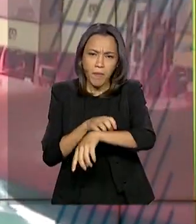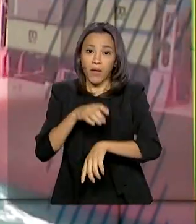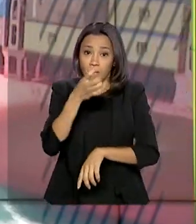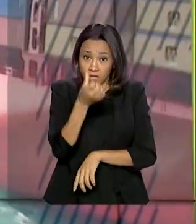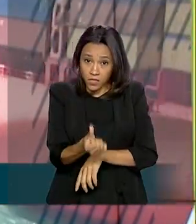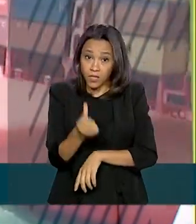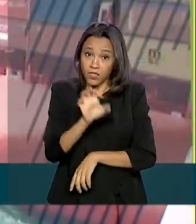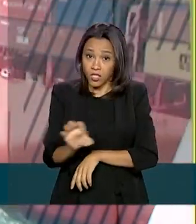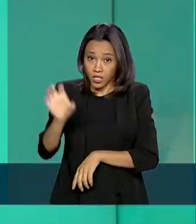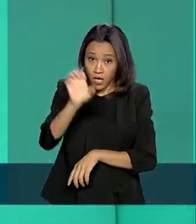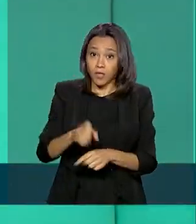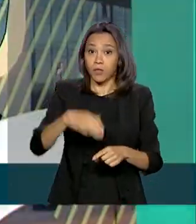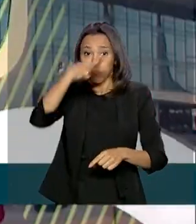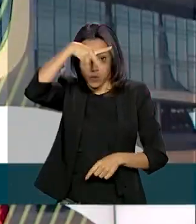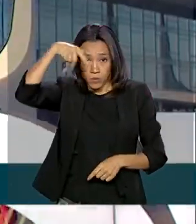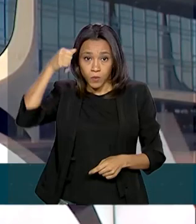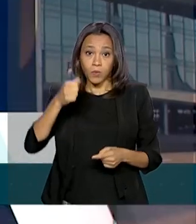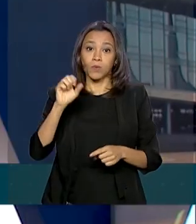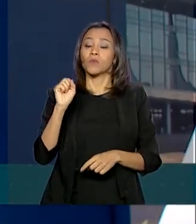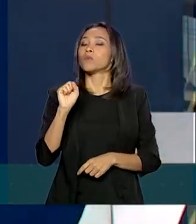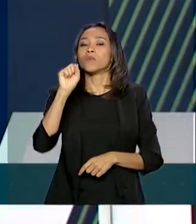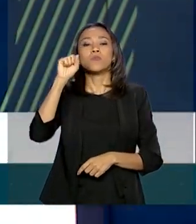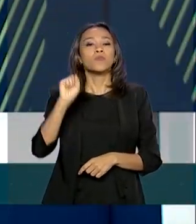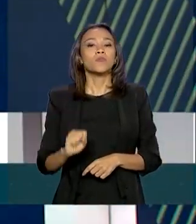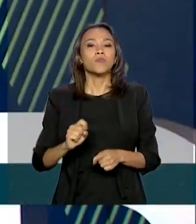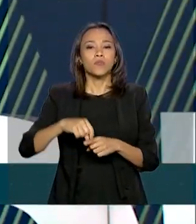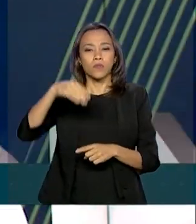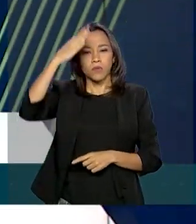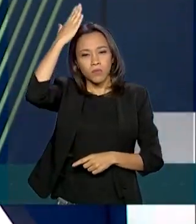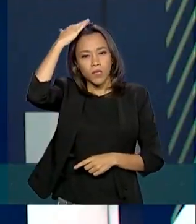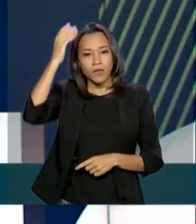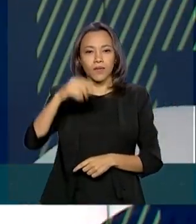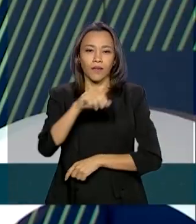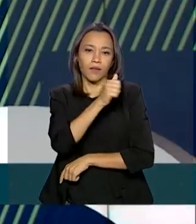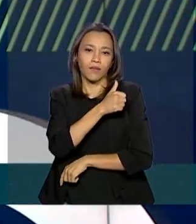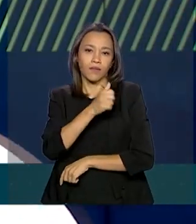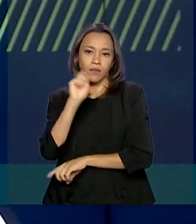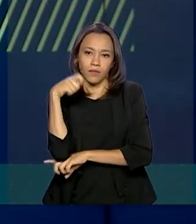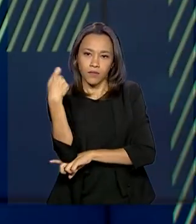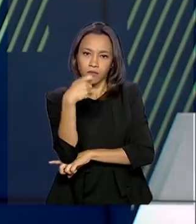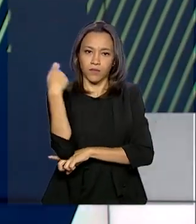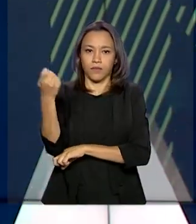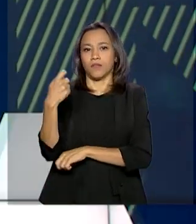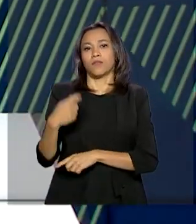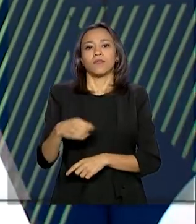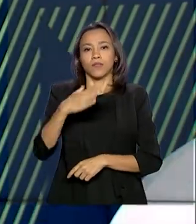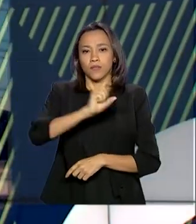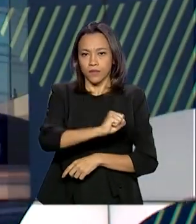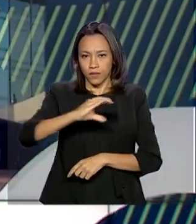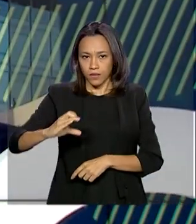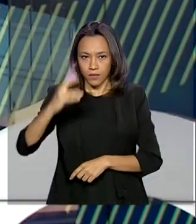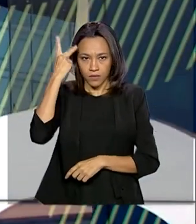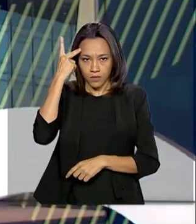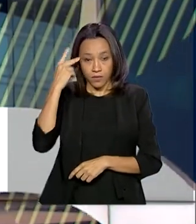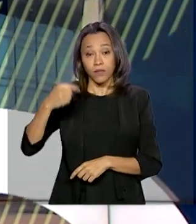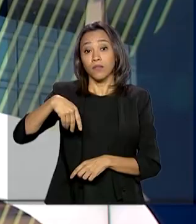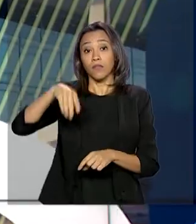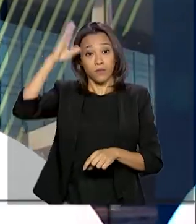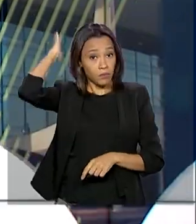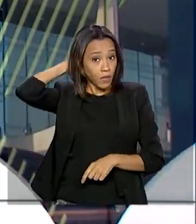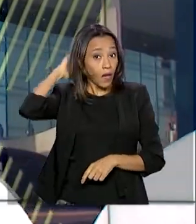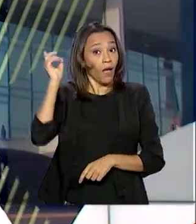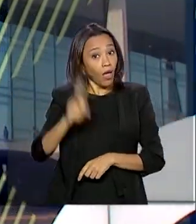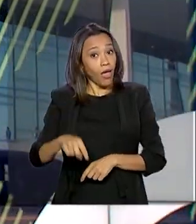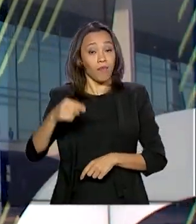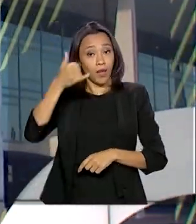Mato Grosso do Sul, Paraná, Rio Grande do Sul, Santa Catarina, São Paulo e Pará. A vacina é a forma mais segura e eficaz de